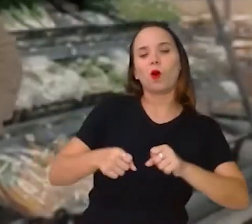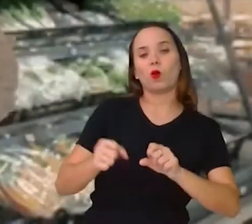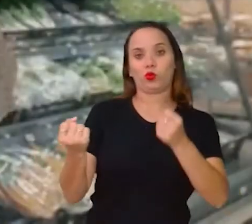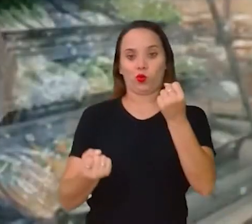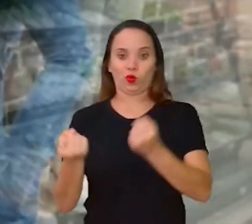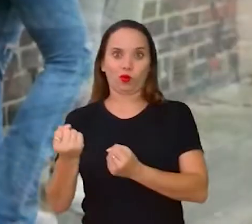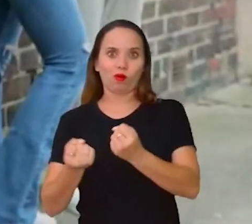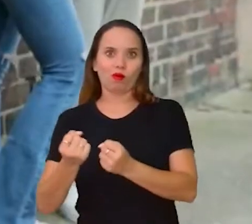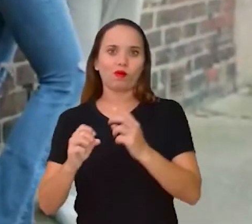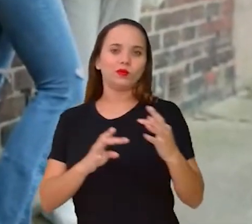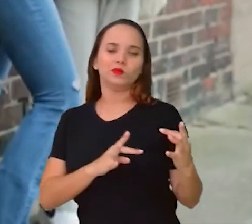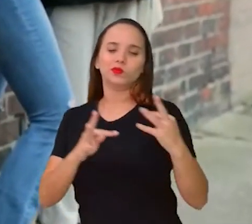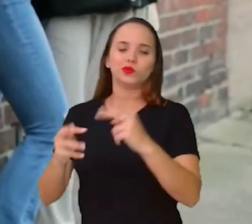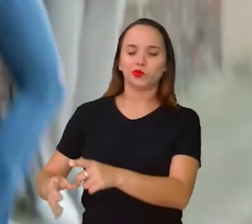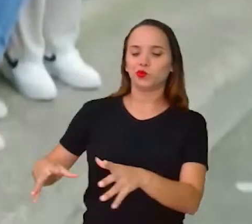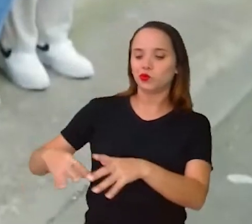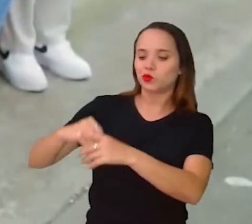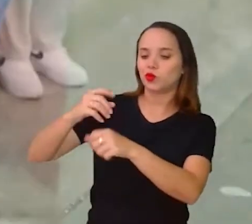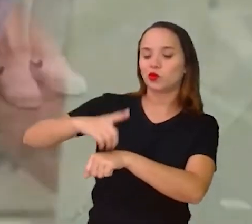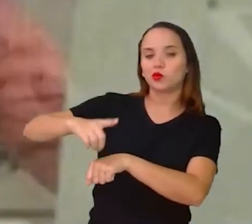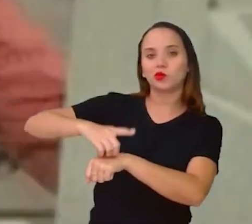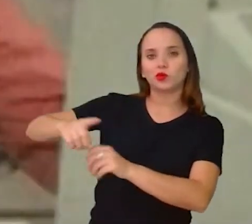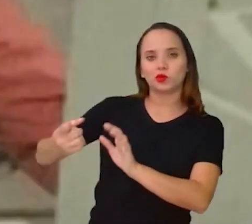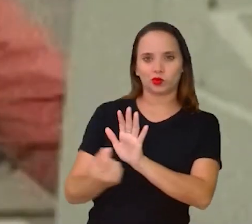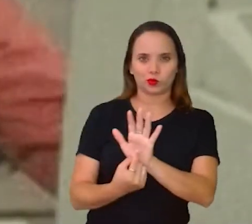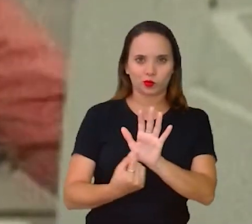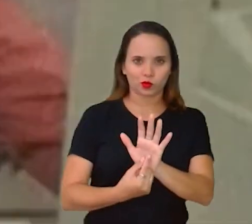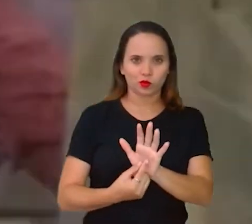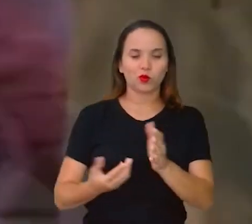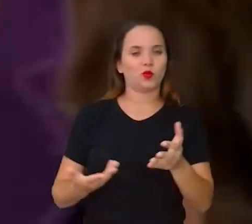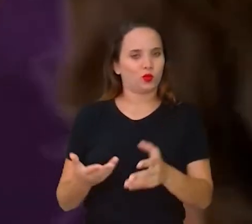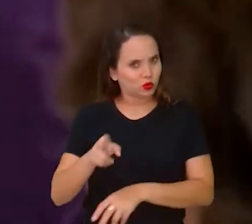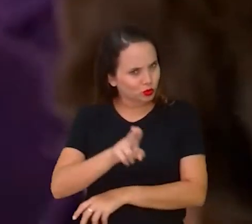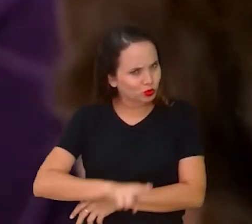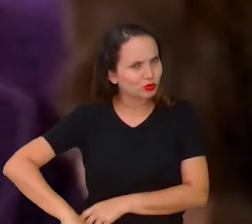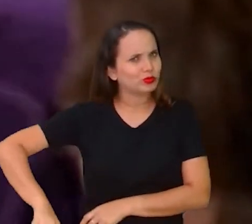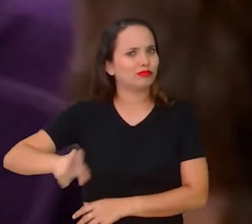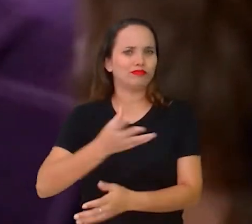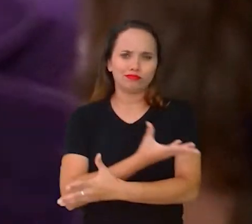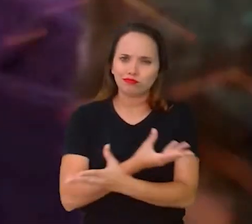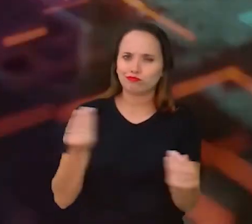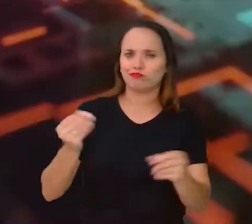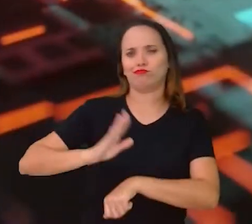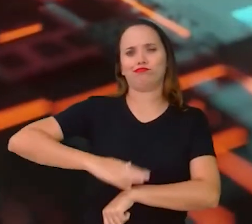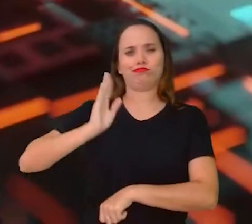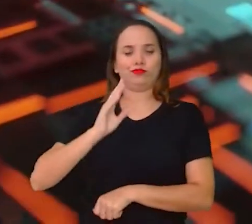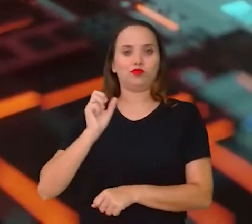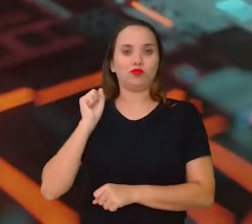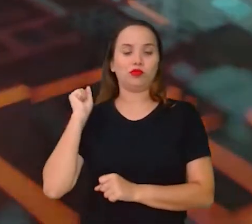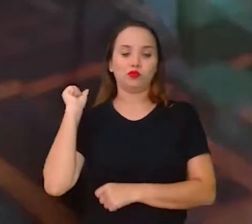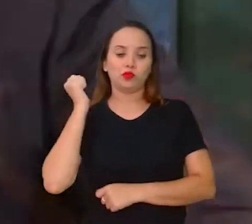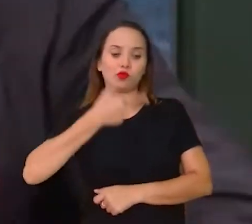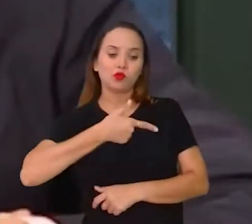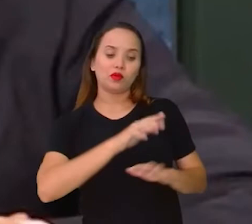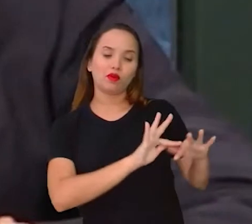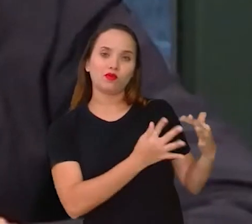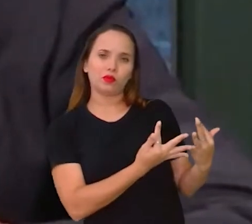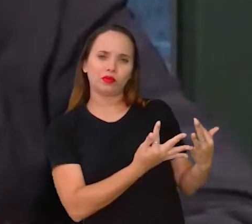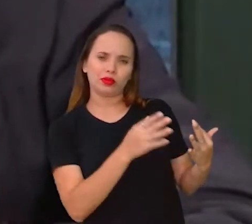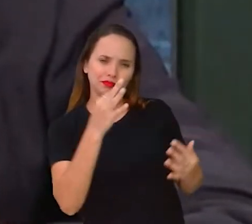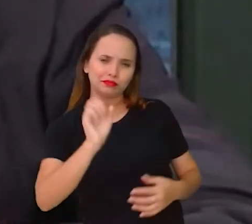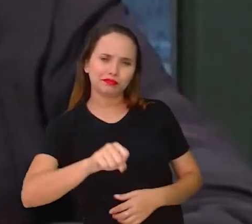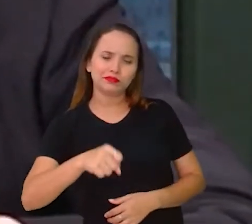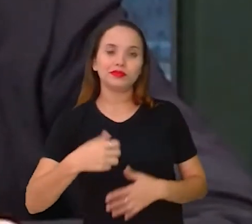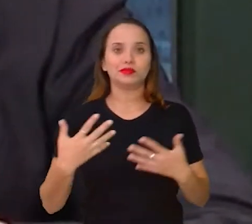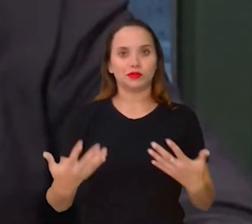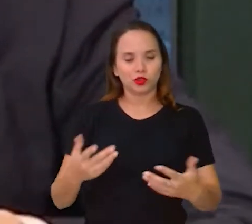digital. Viu que estamos usando o digital muito mais que os nossos pais e avós? Ou seja, estamos usando o digital